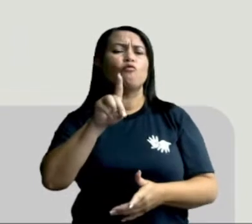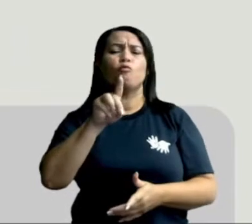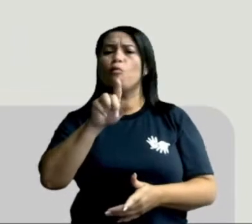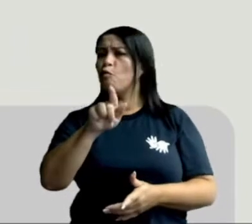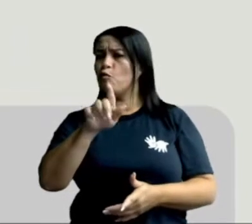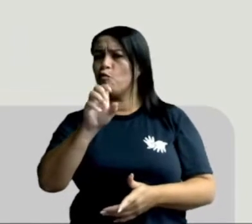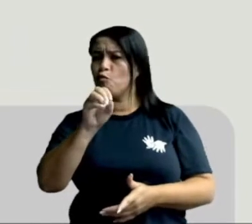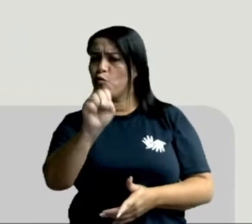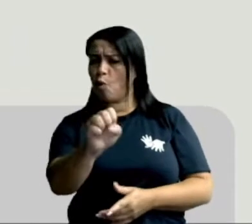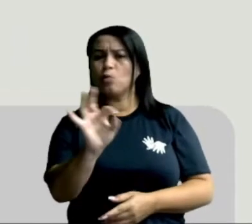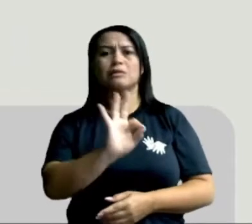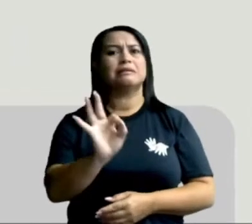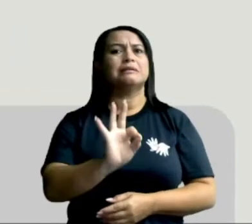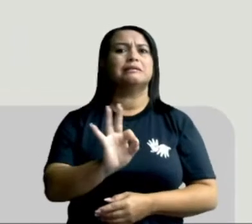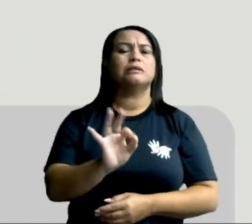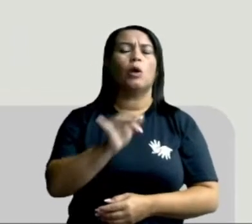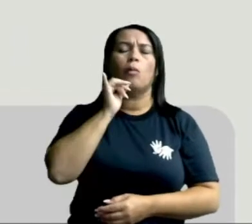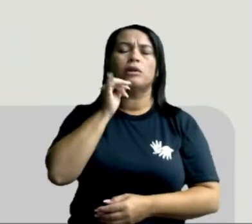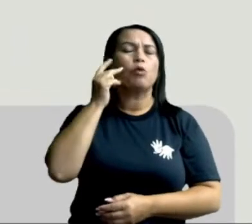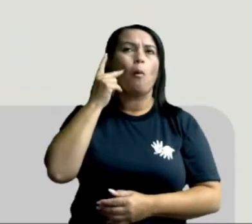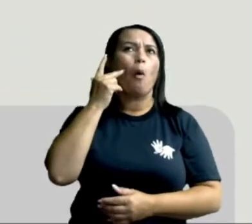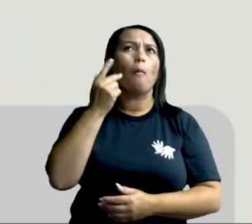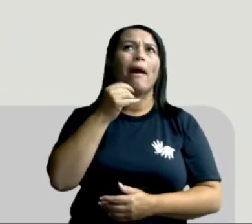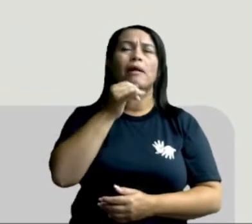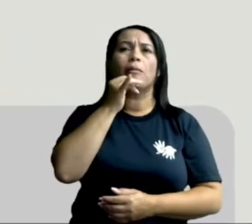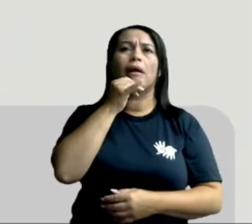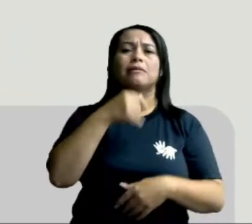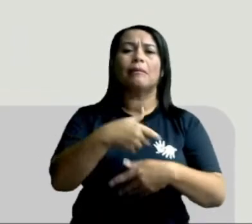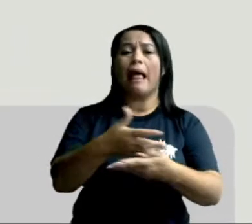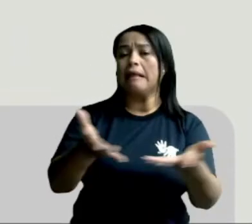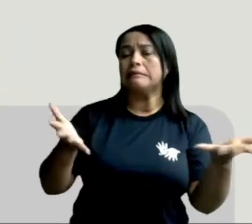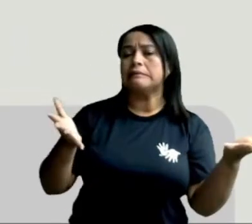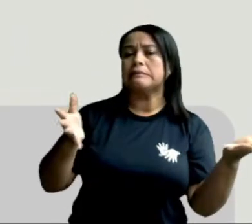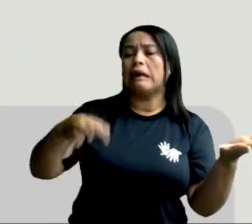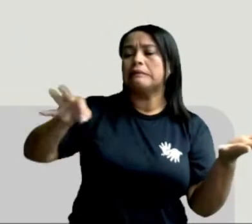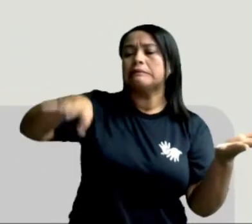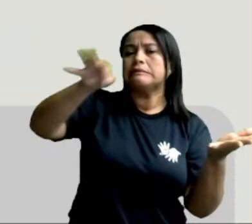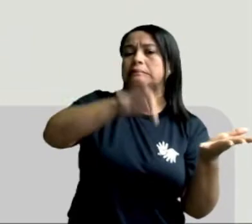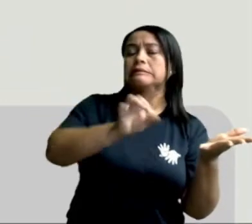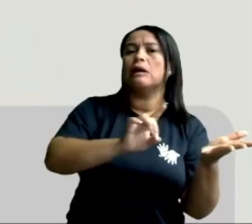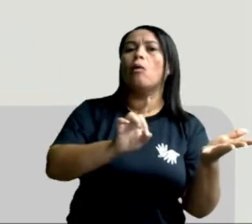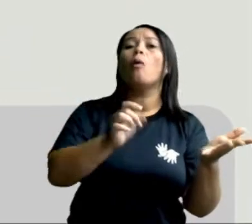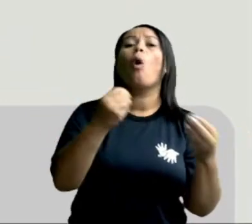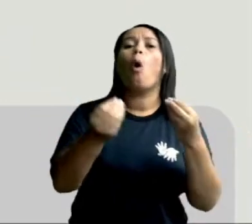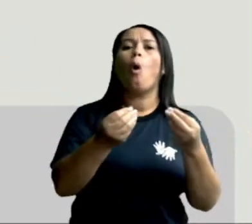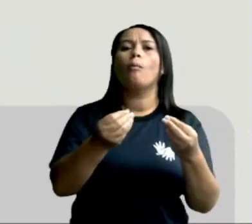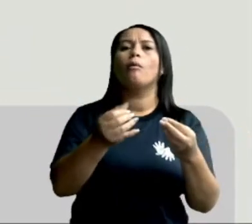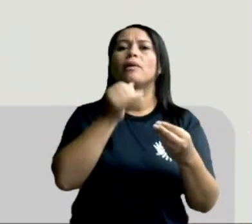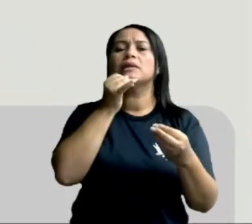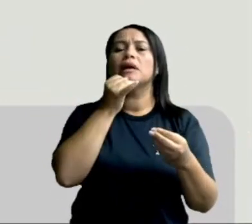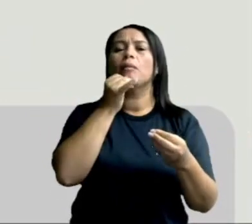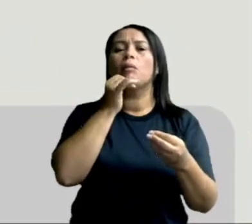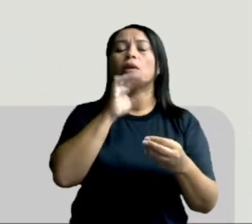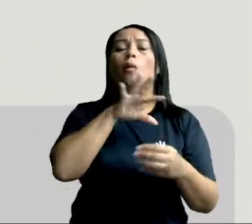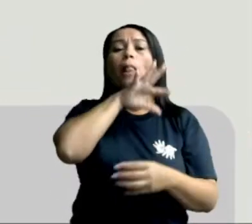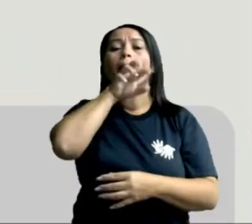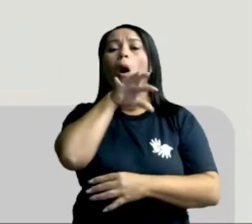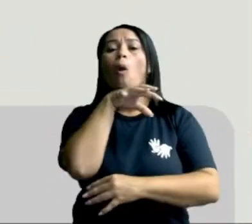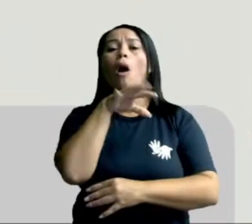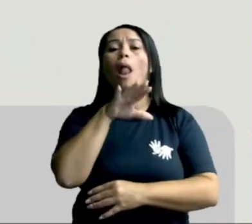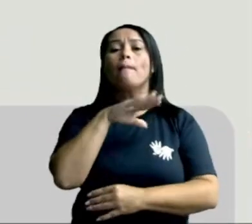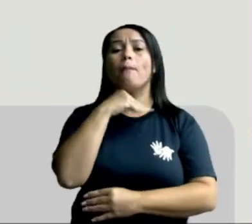normalmente a céu aberto. Assim que o animal morre, ele precisa ser soterrado para que